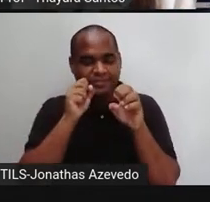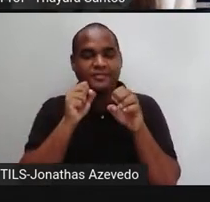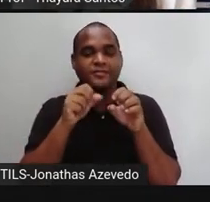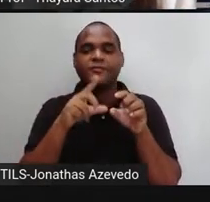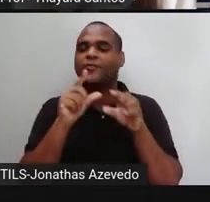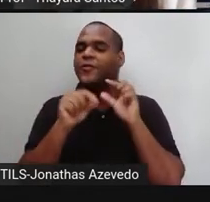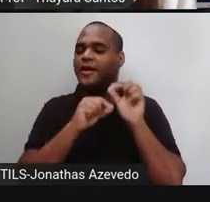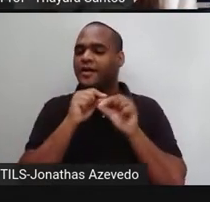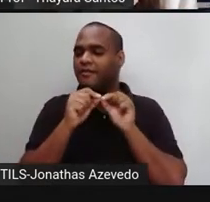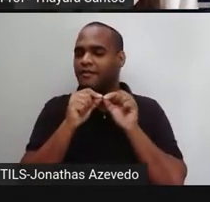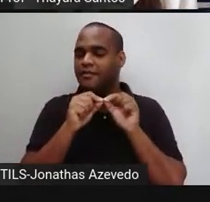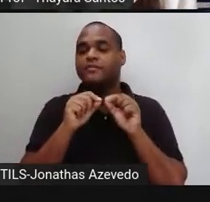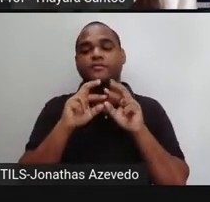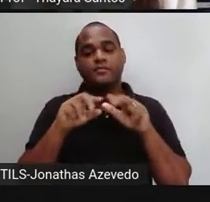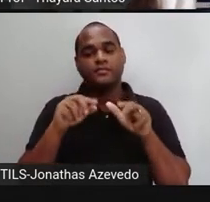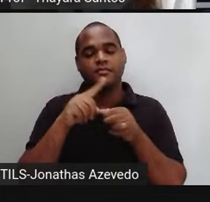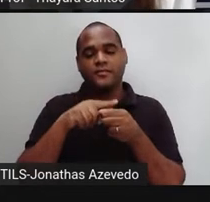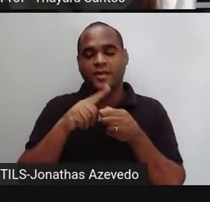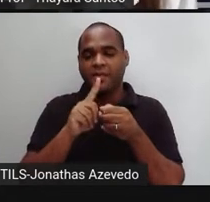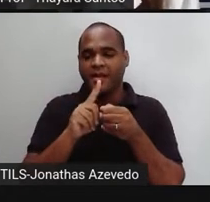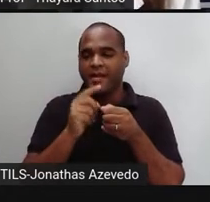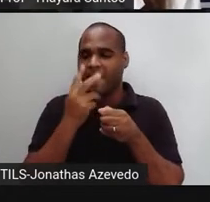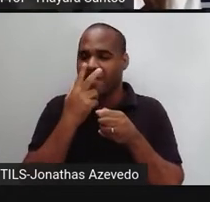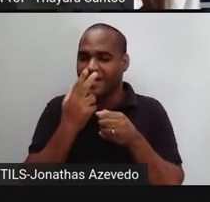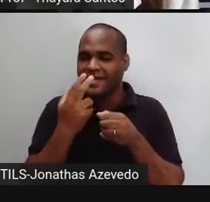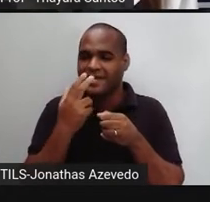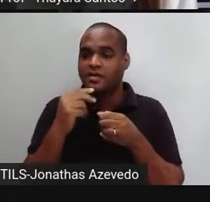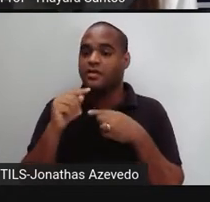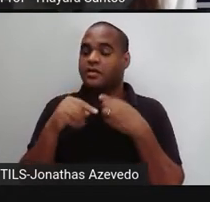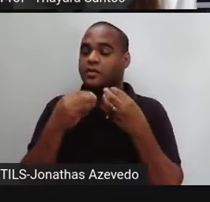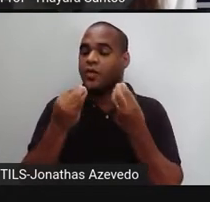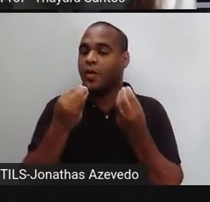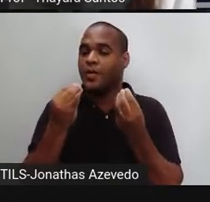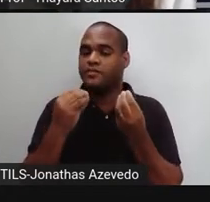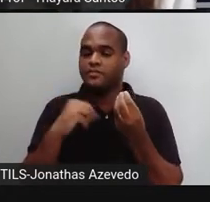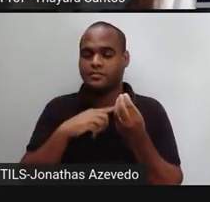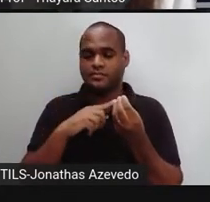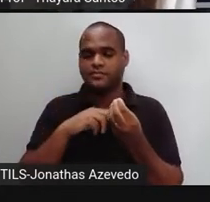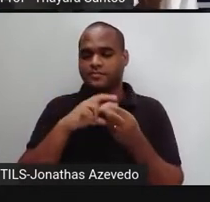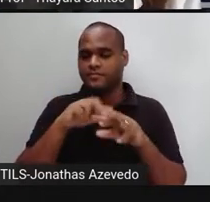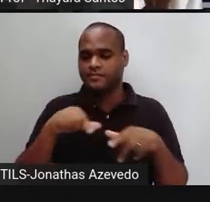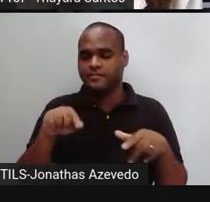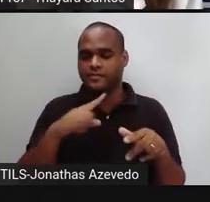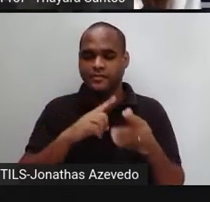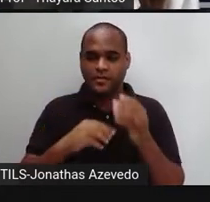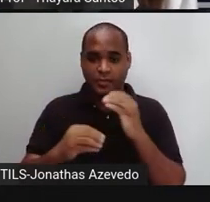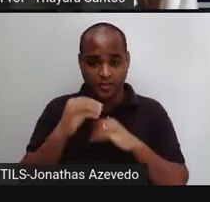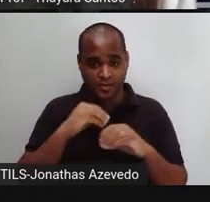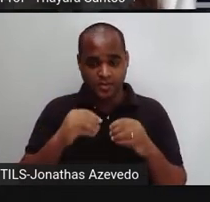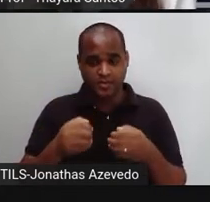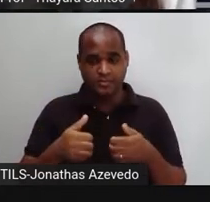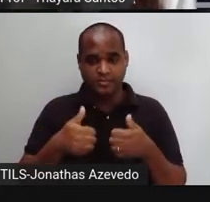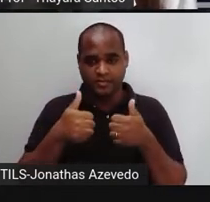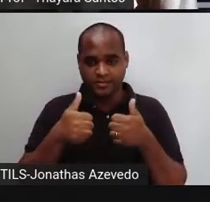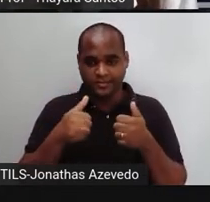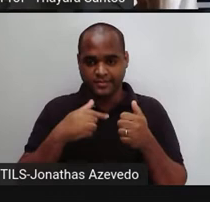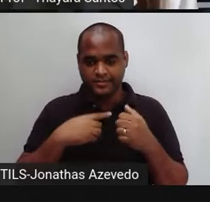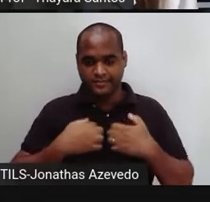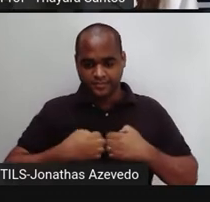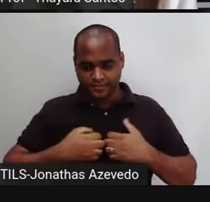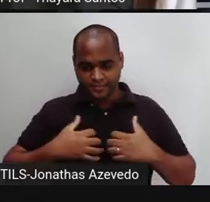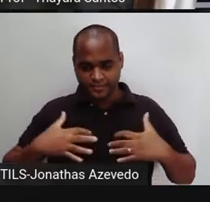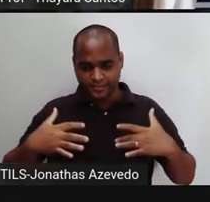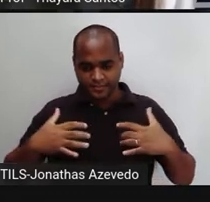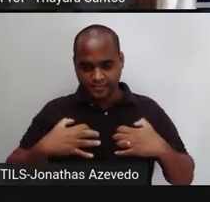ela fica aberta. E essa tampinha fecha quando a gente está comendo, justamente para o alimento não ir parar lá no pulmão. O que pode causar a